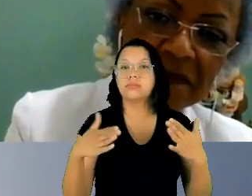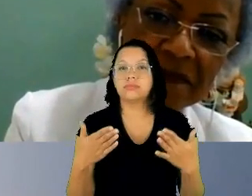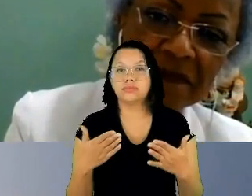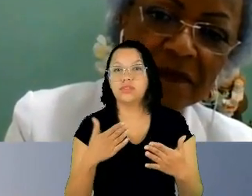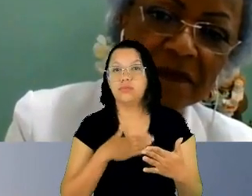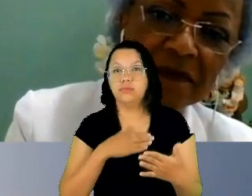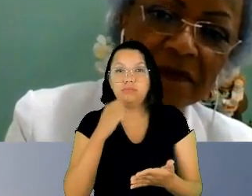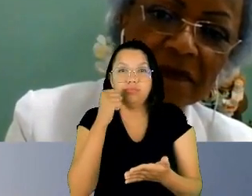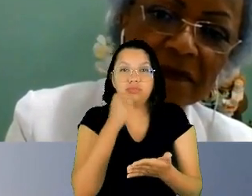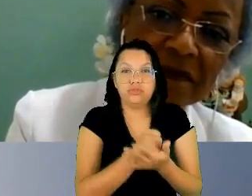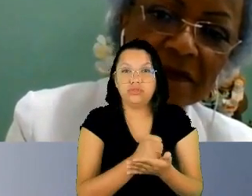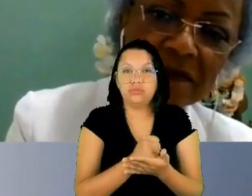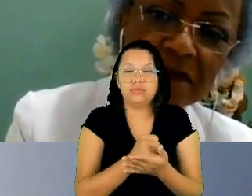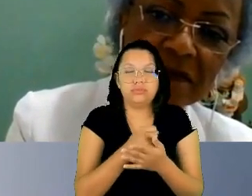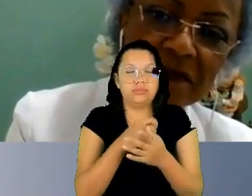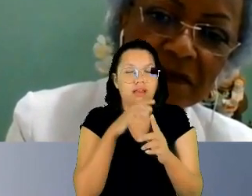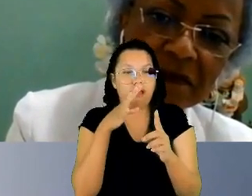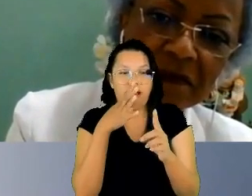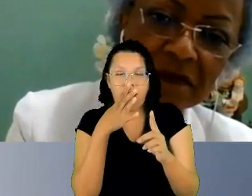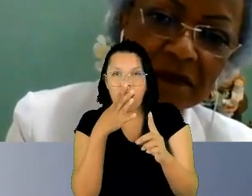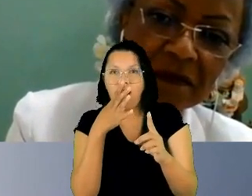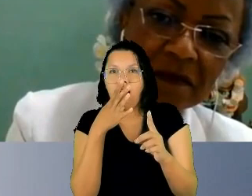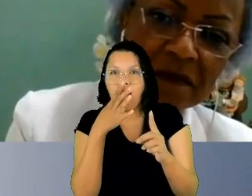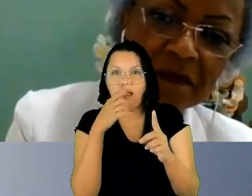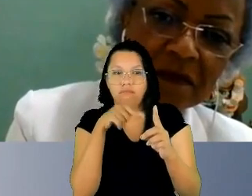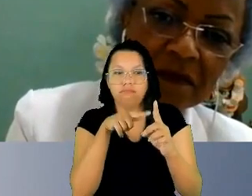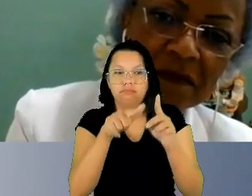pelo trabalho do Stingke Olga.